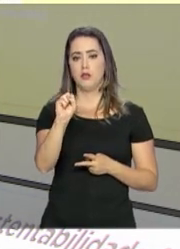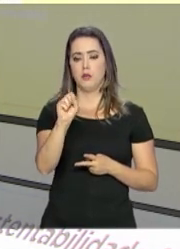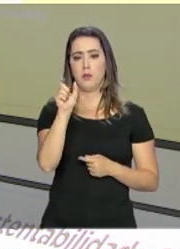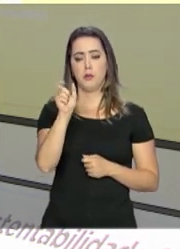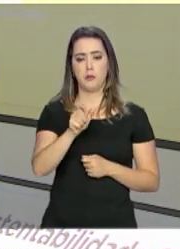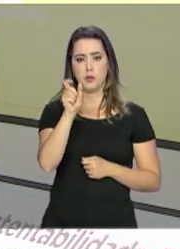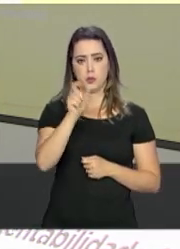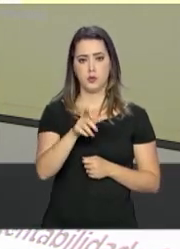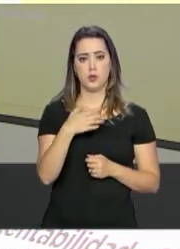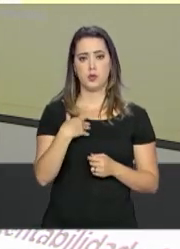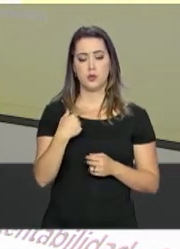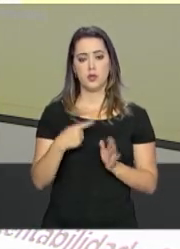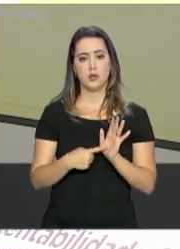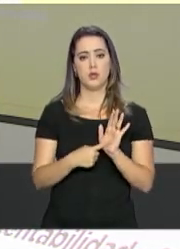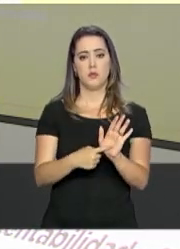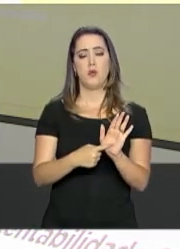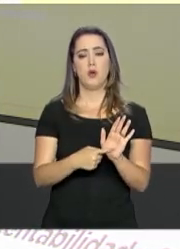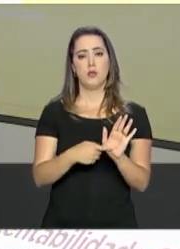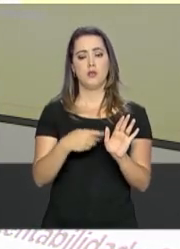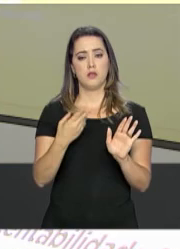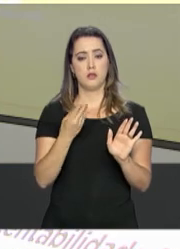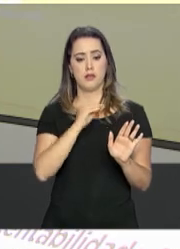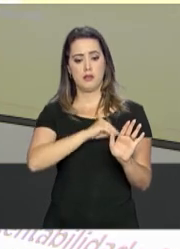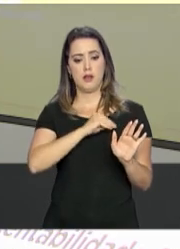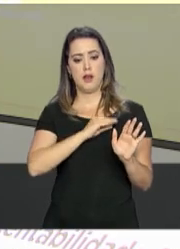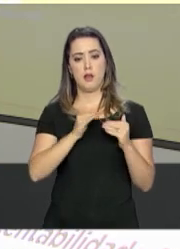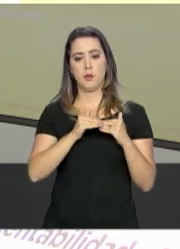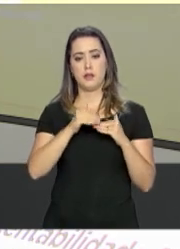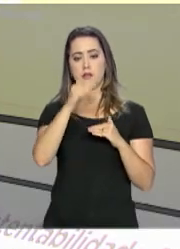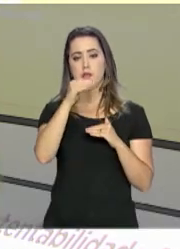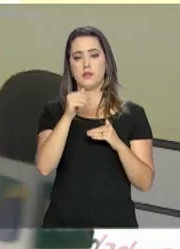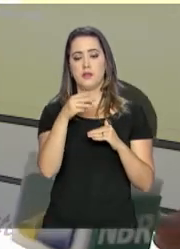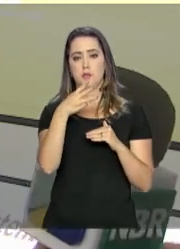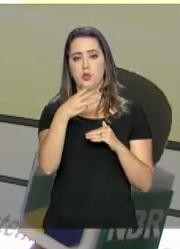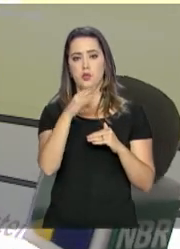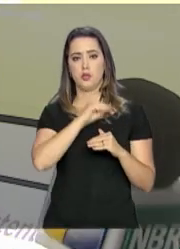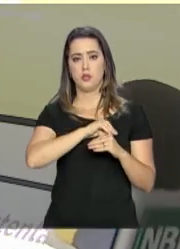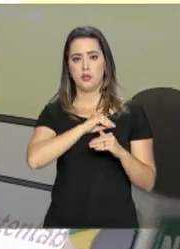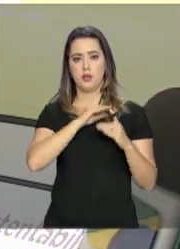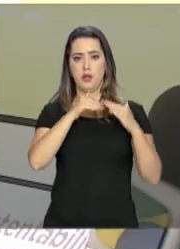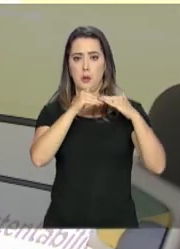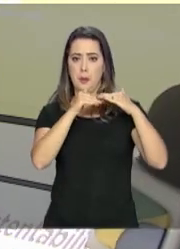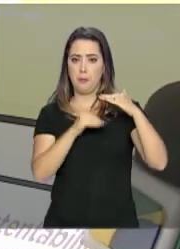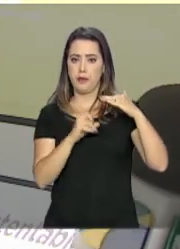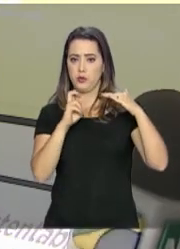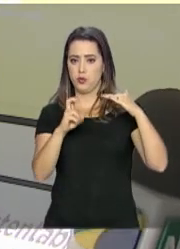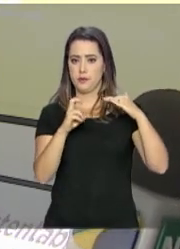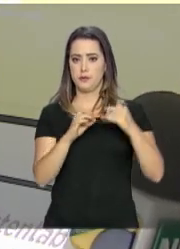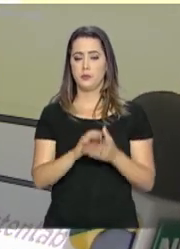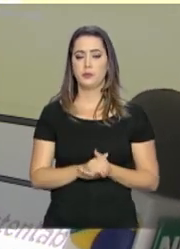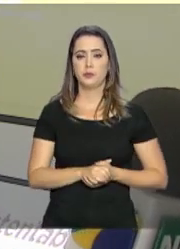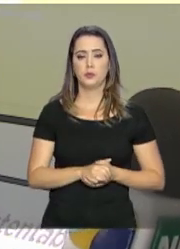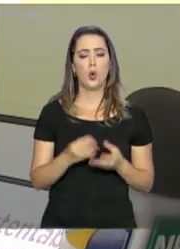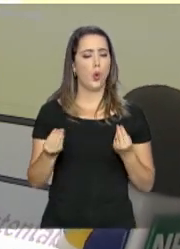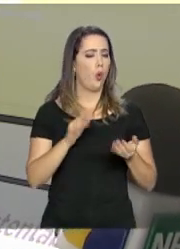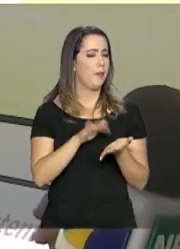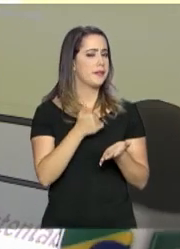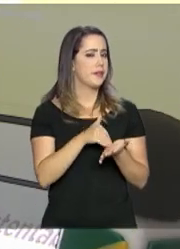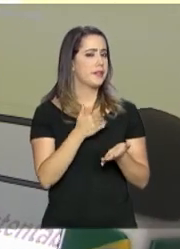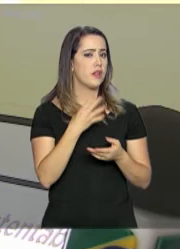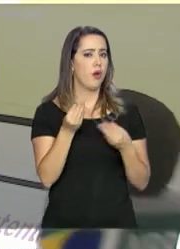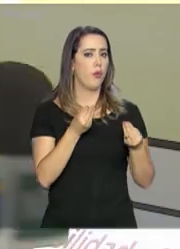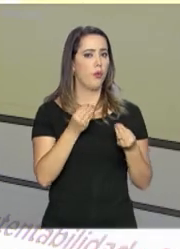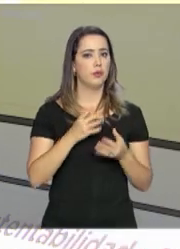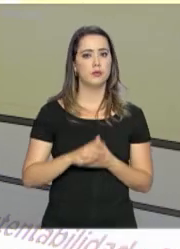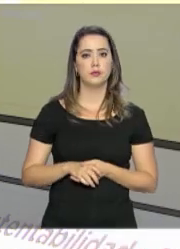para os estudantes que comprovam renda de 3 a 5 salários mínimos. E como que ele faz a inscrição? Diretamente no sistema do FIES